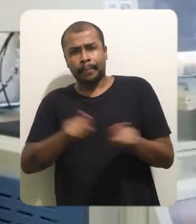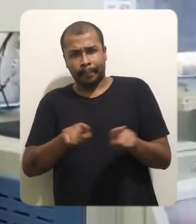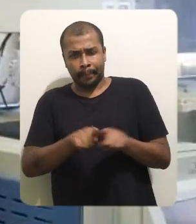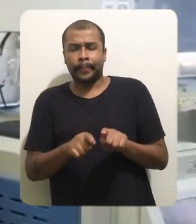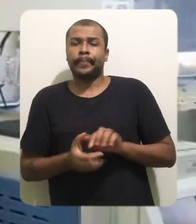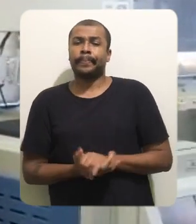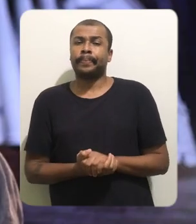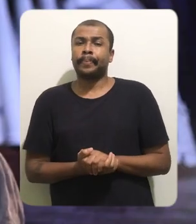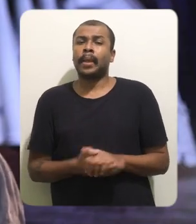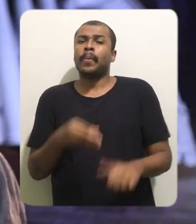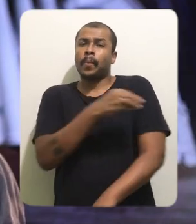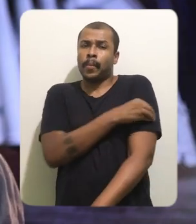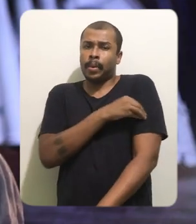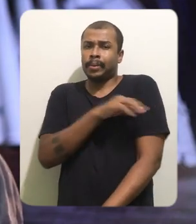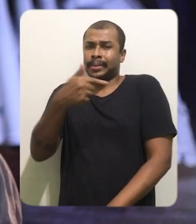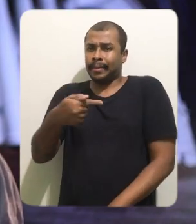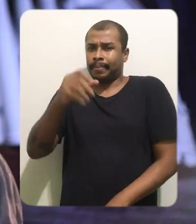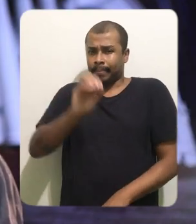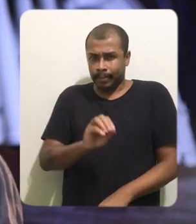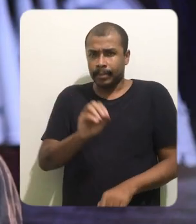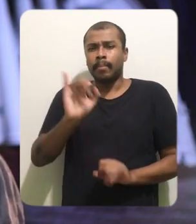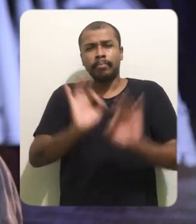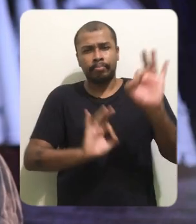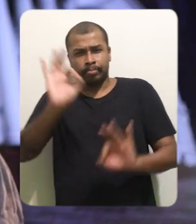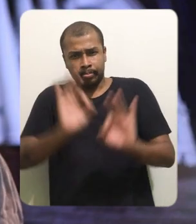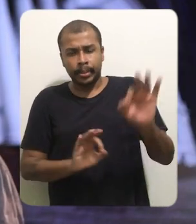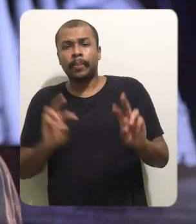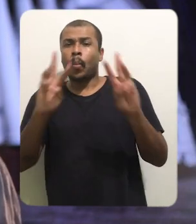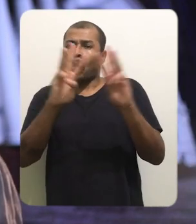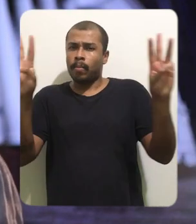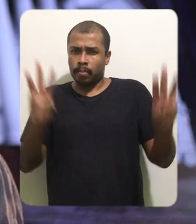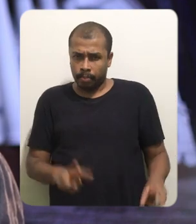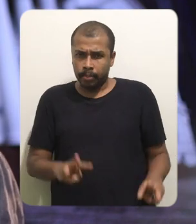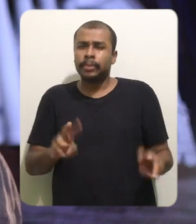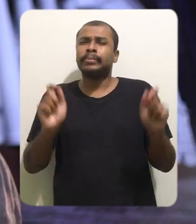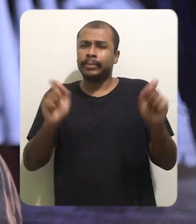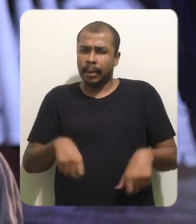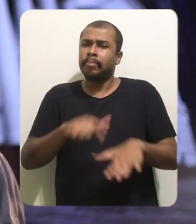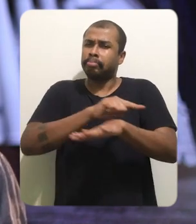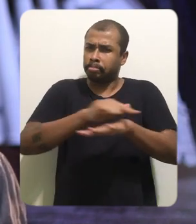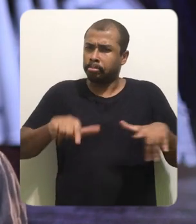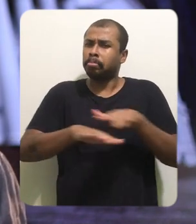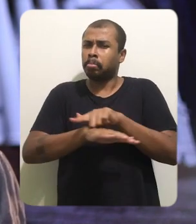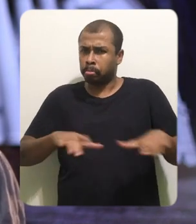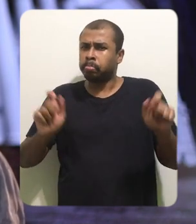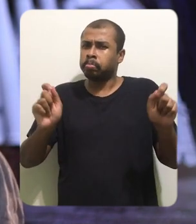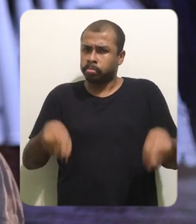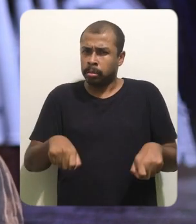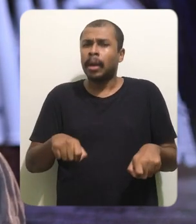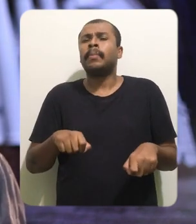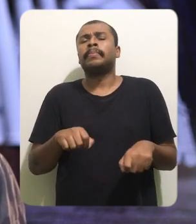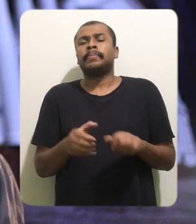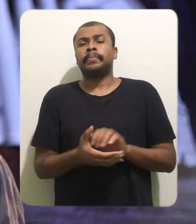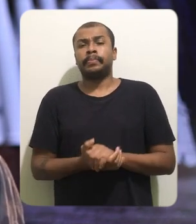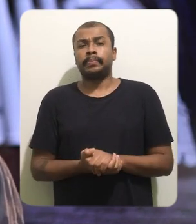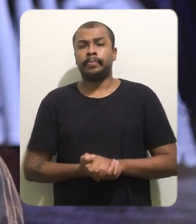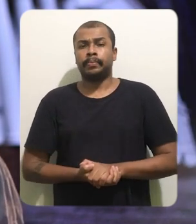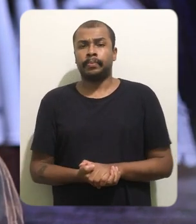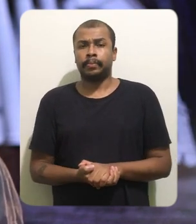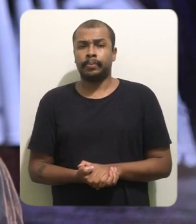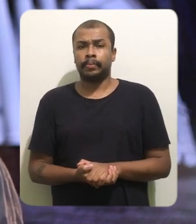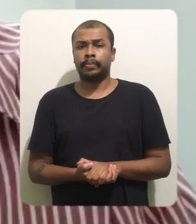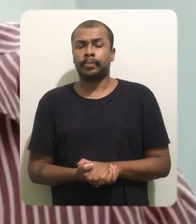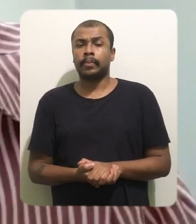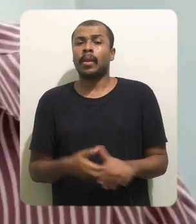utiliza esse álcool. O álcool 70 glicerinado, produzido pela UFPR, mantém o poder de asepsia, mesmo com a sua forma